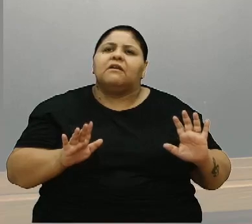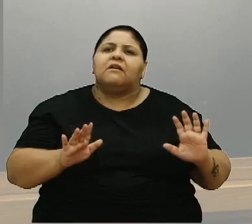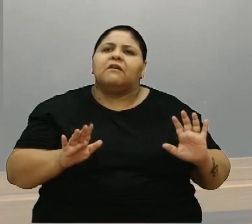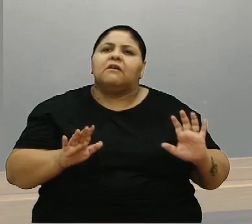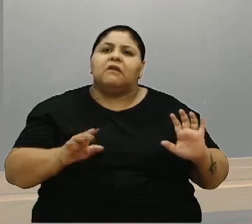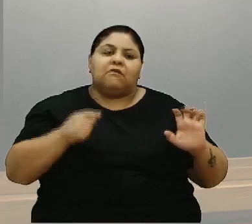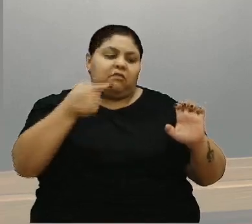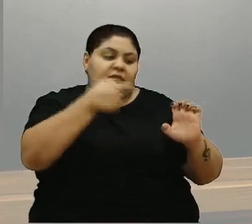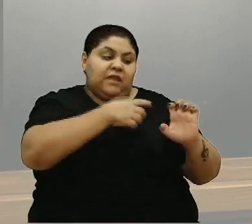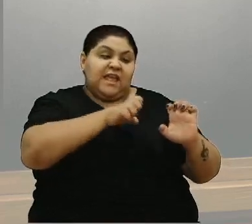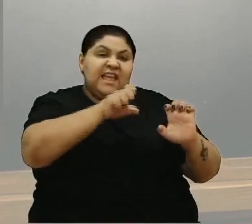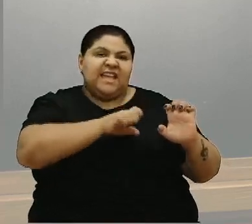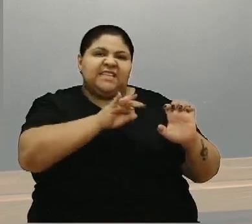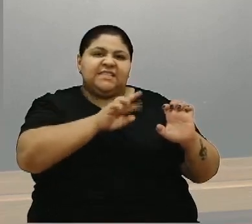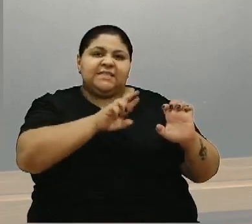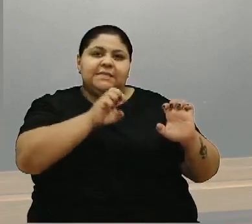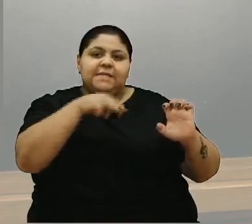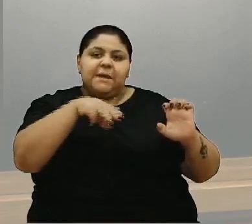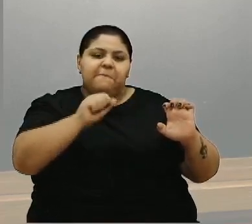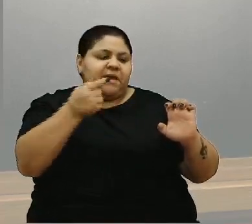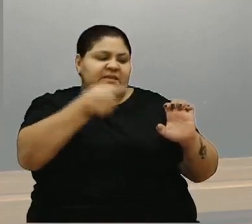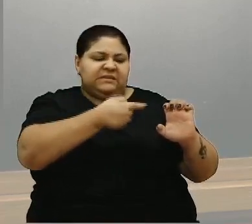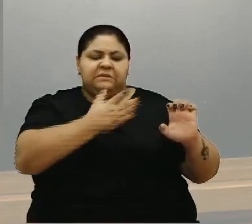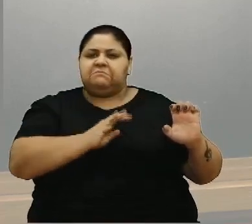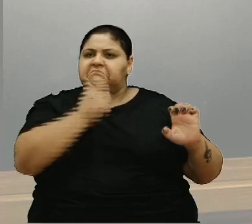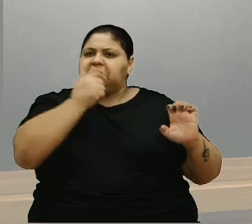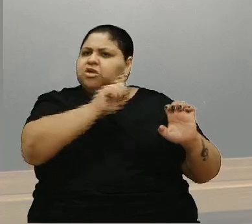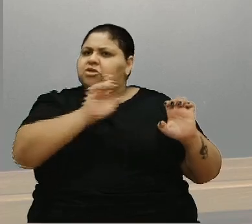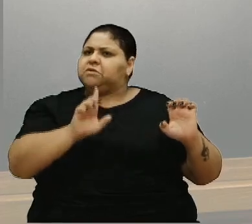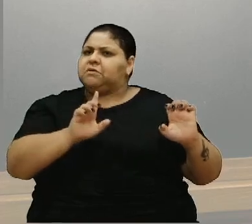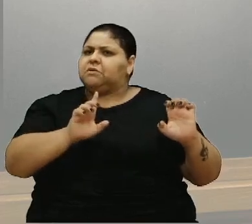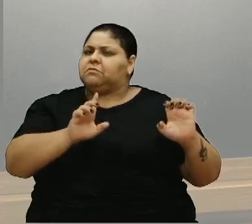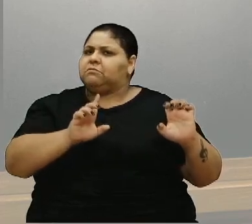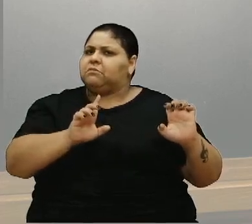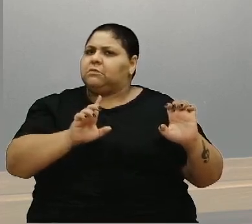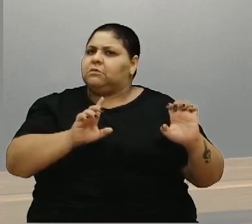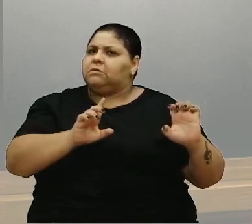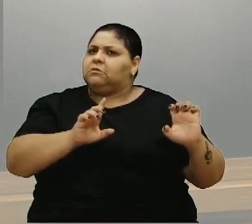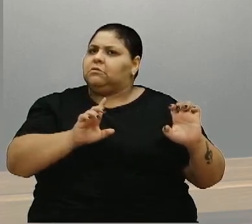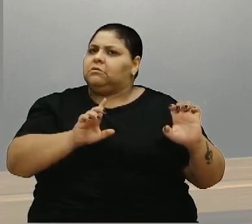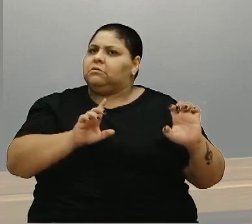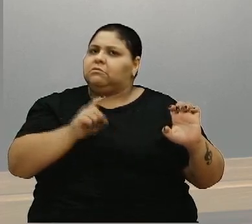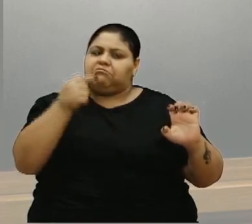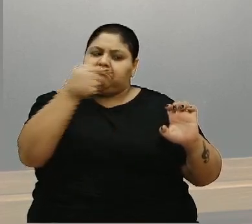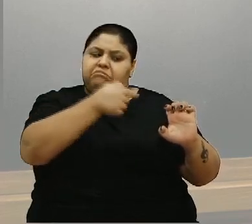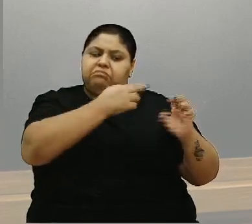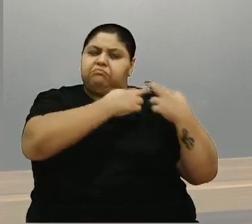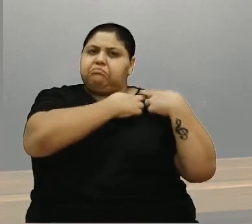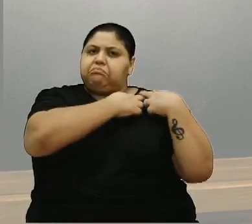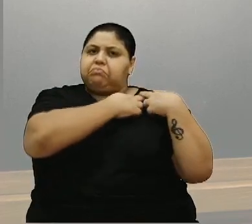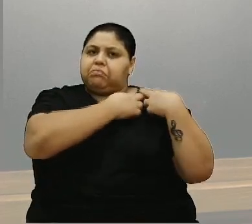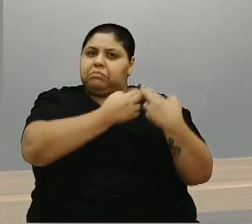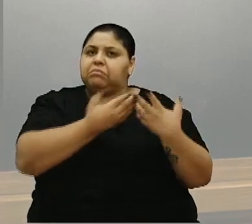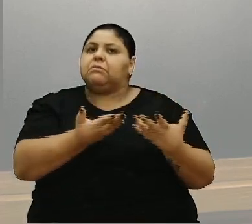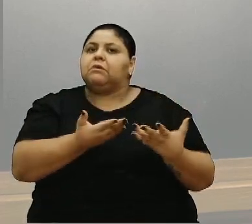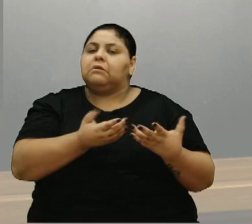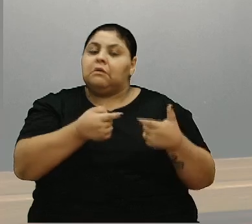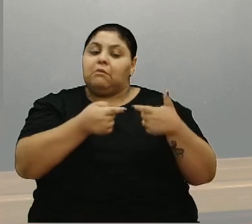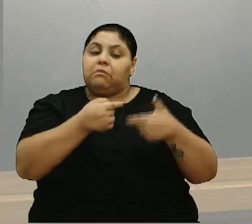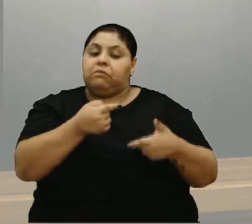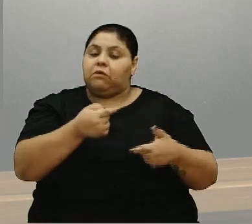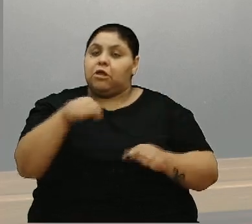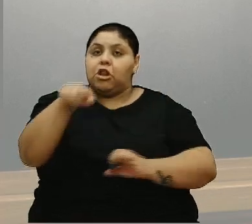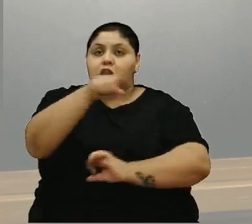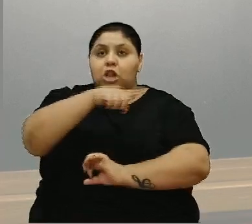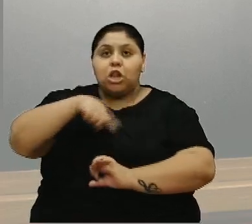esquerda, enfim, não, eu acho que extrema esquerda seria irresponsável, irresponsável e